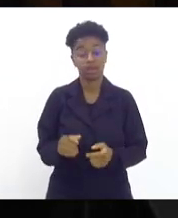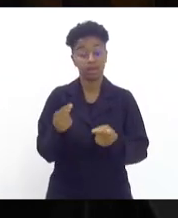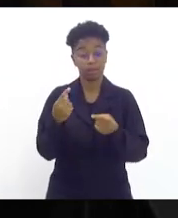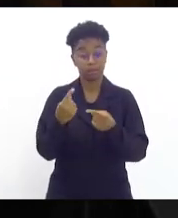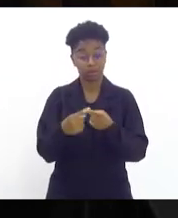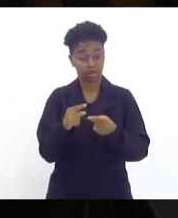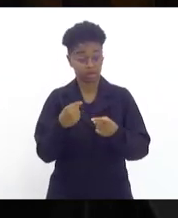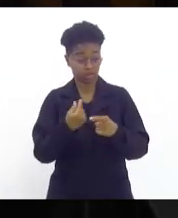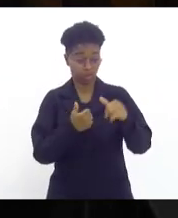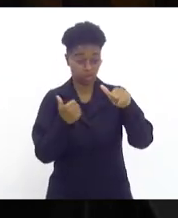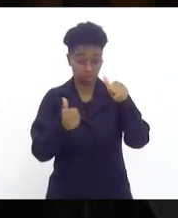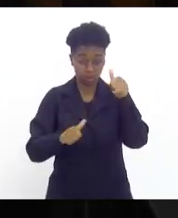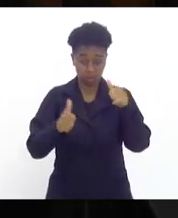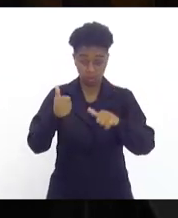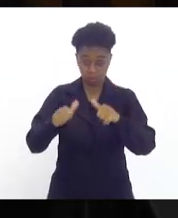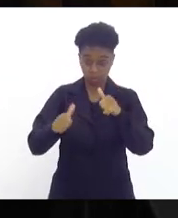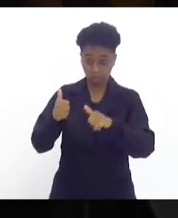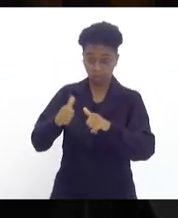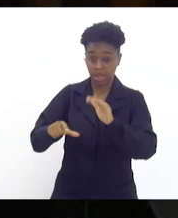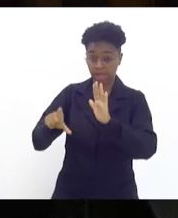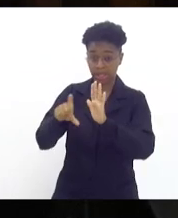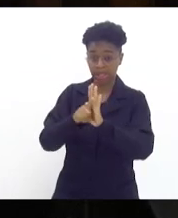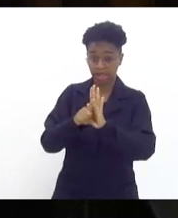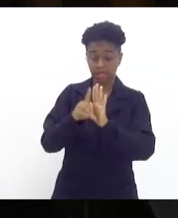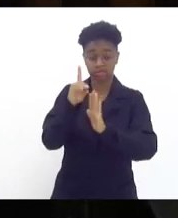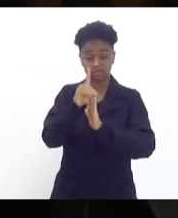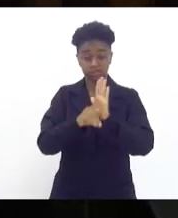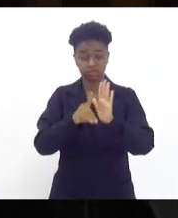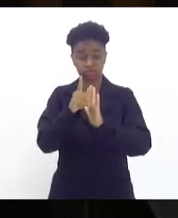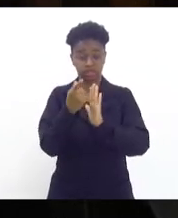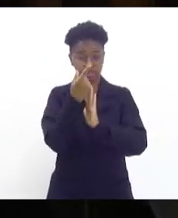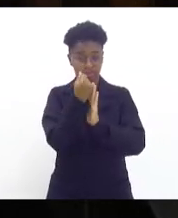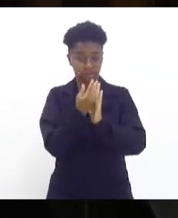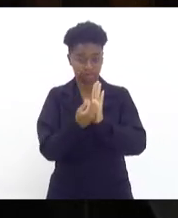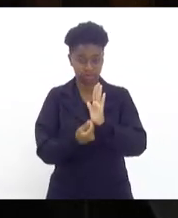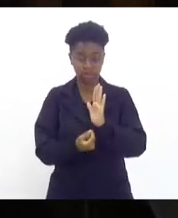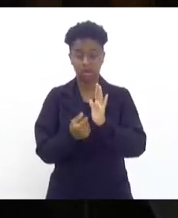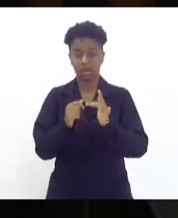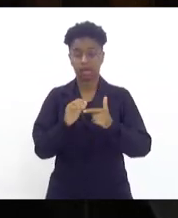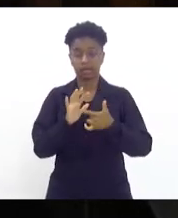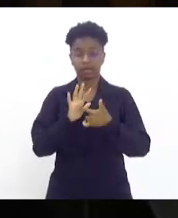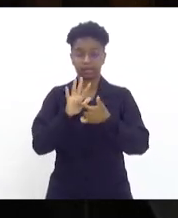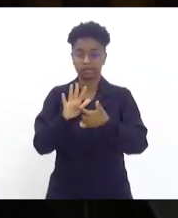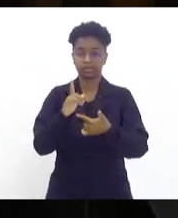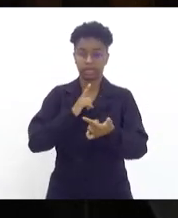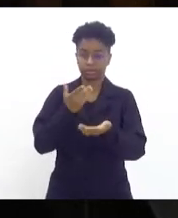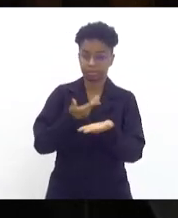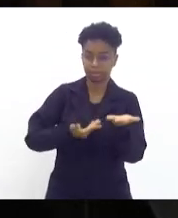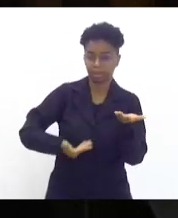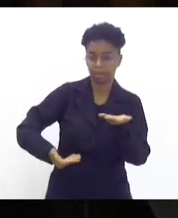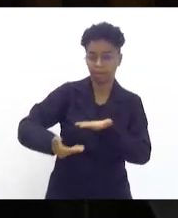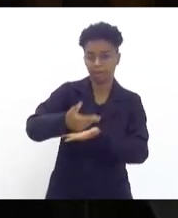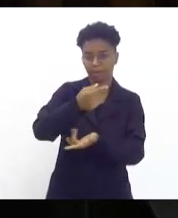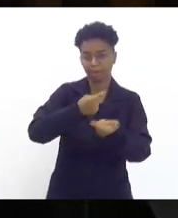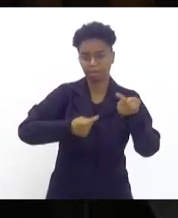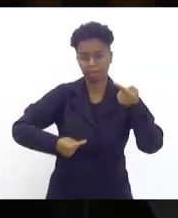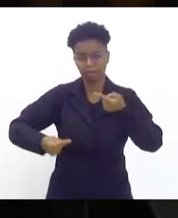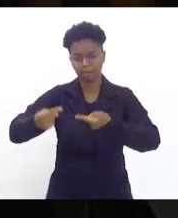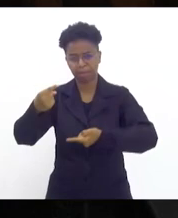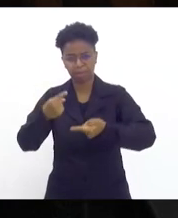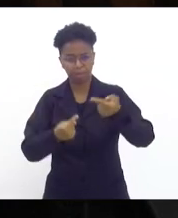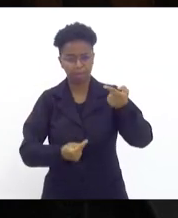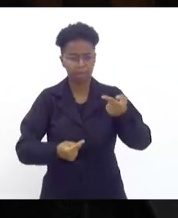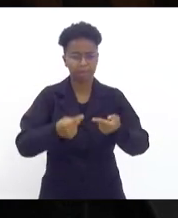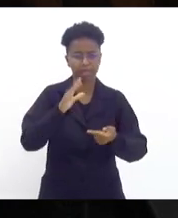previsões na lei de diretrizes orçamentárias, que está na casa em tramitação, já foi discutida,